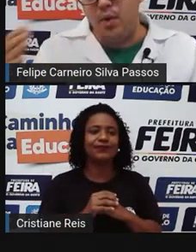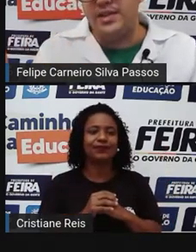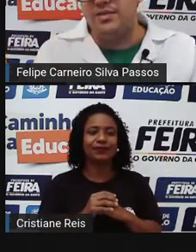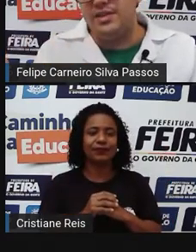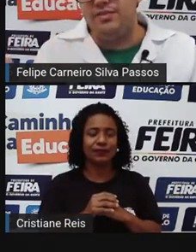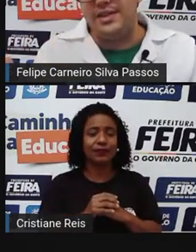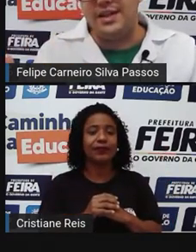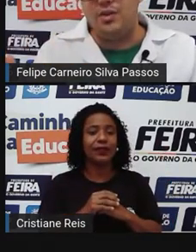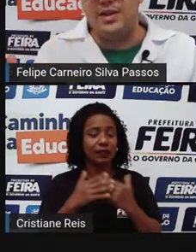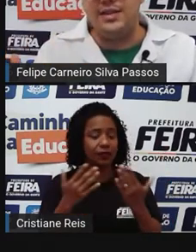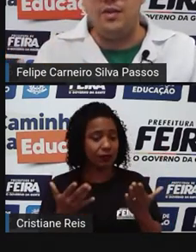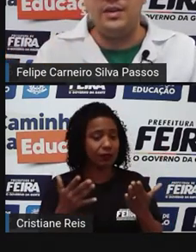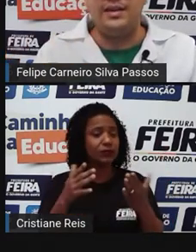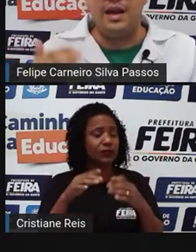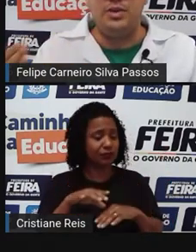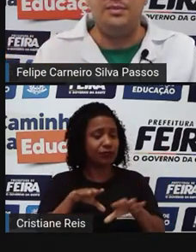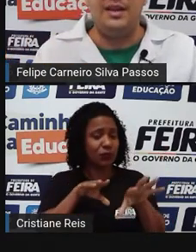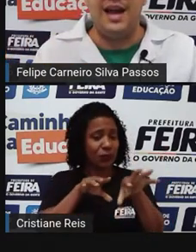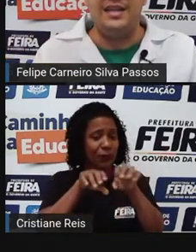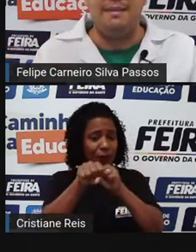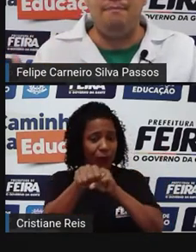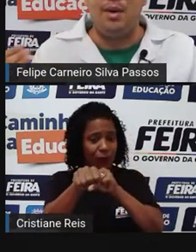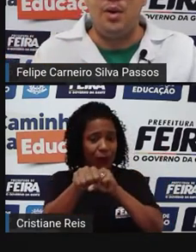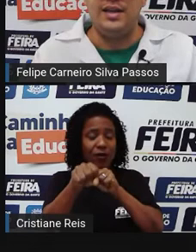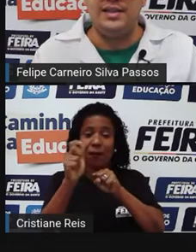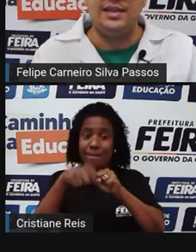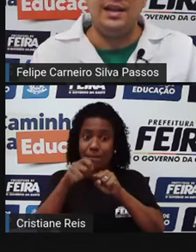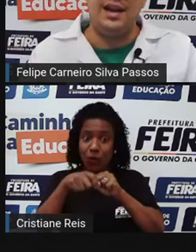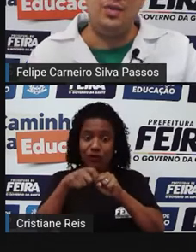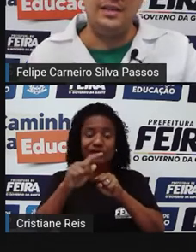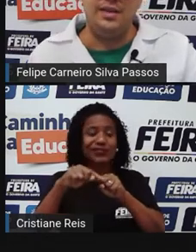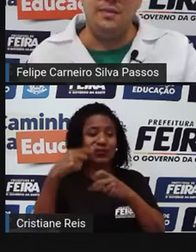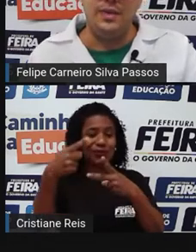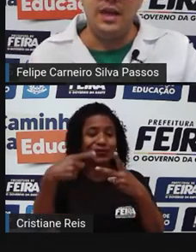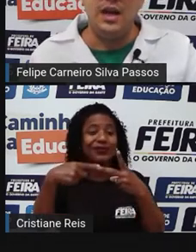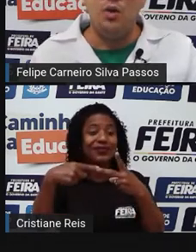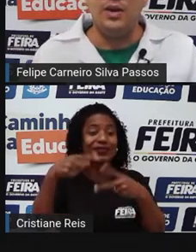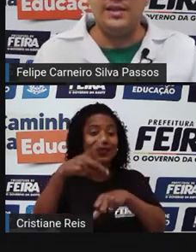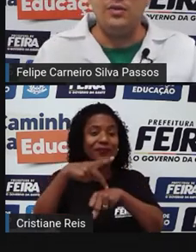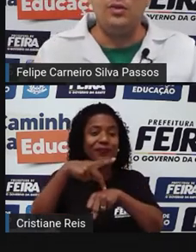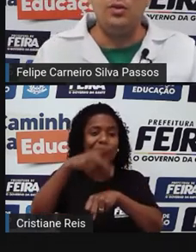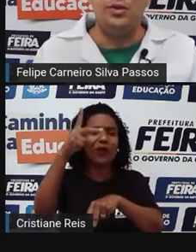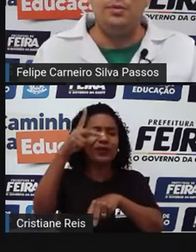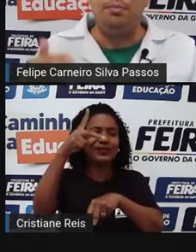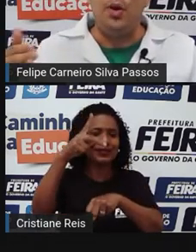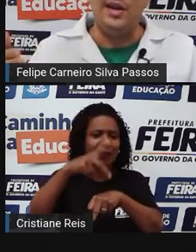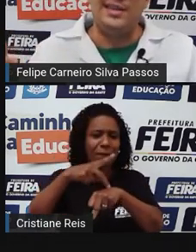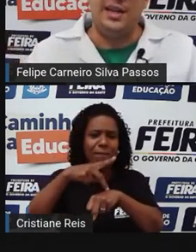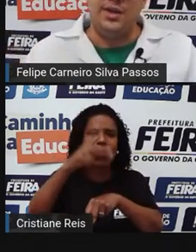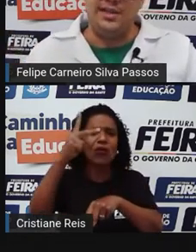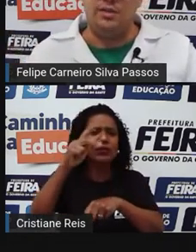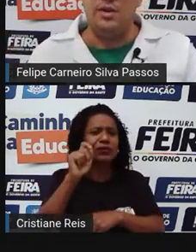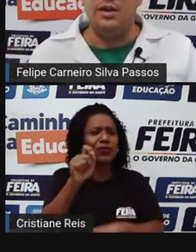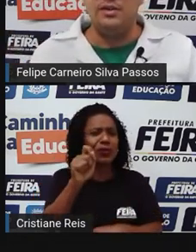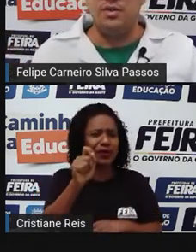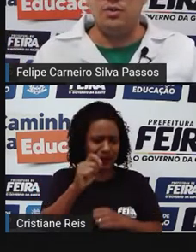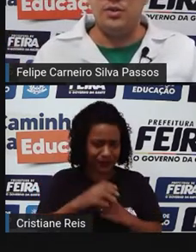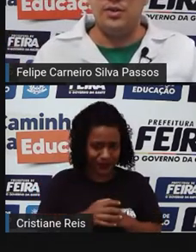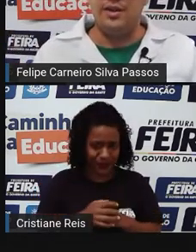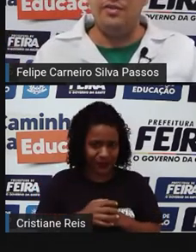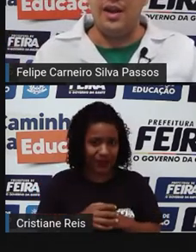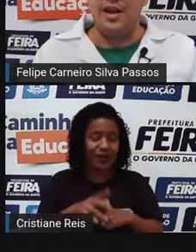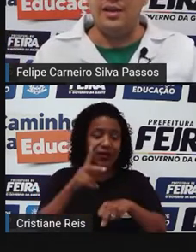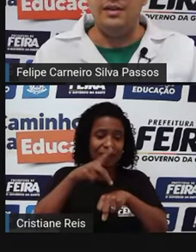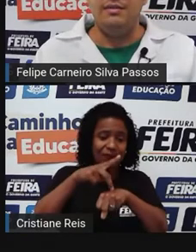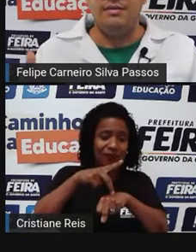Depois que você faz a graduação, ainda tem a possibilidade da pós-graduação. O que são os cursos de pós-graduação? São